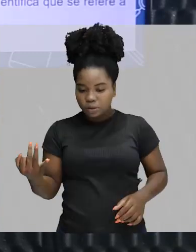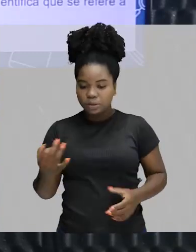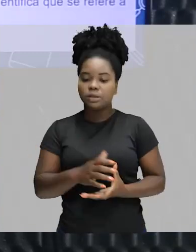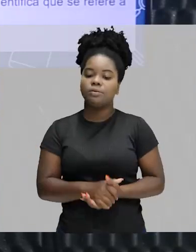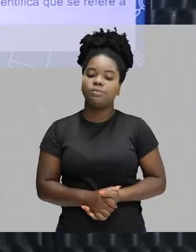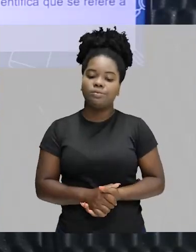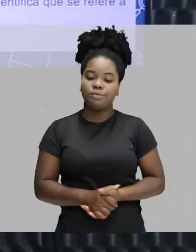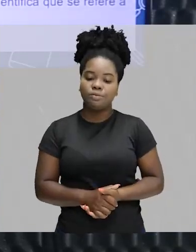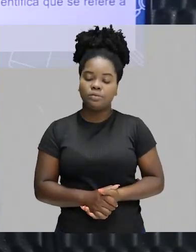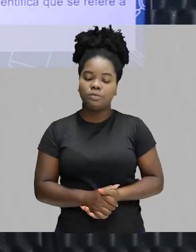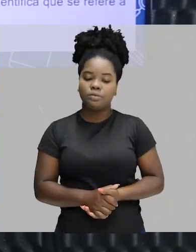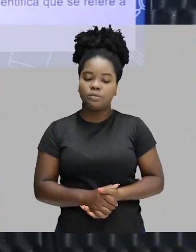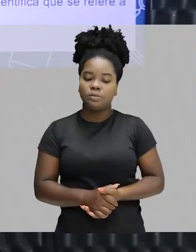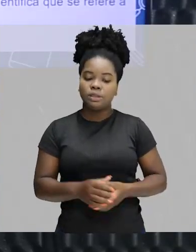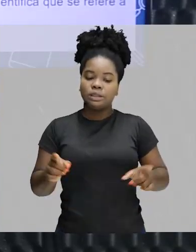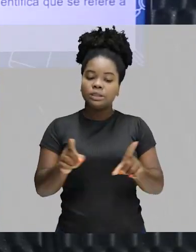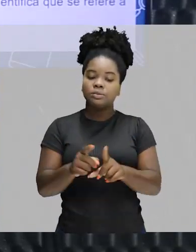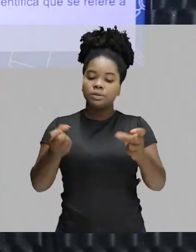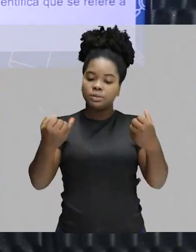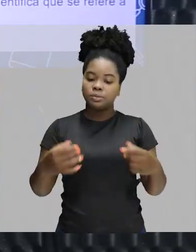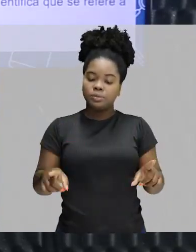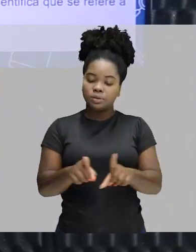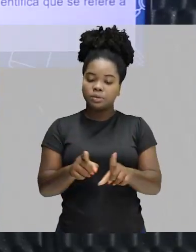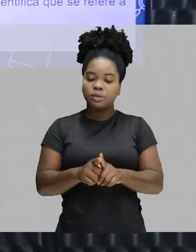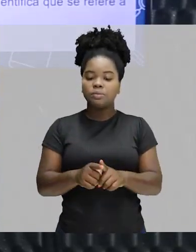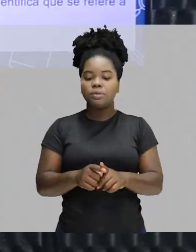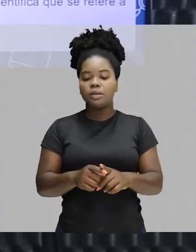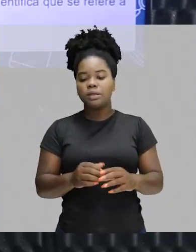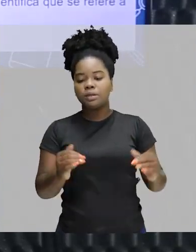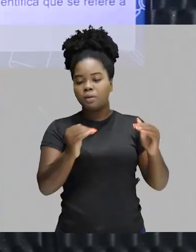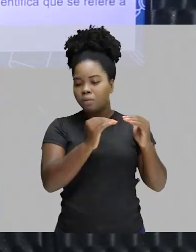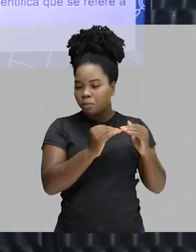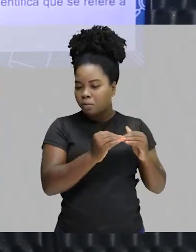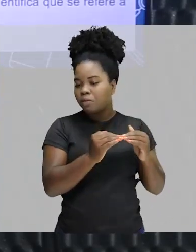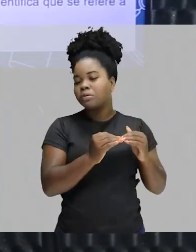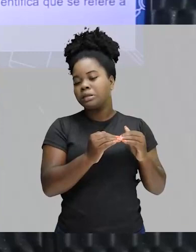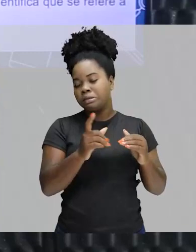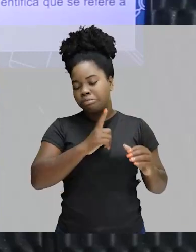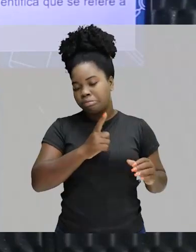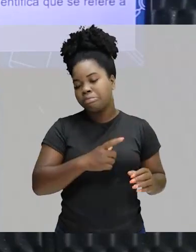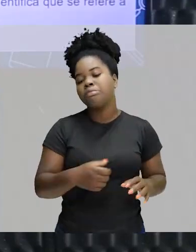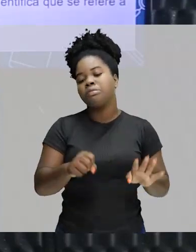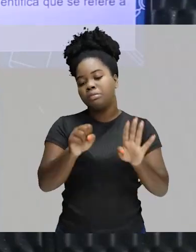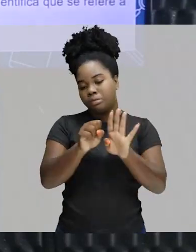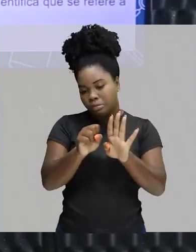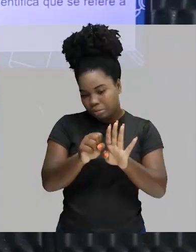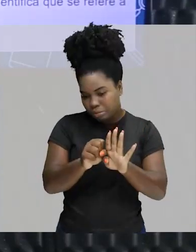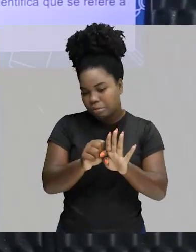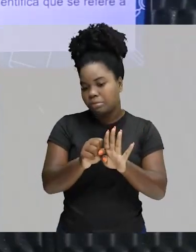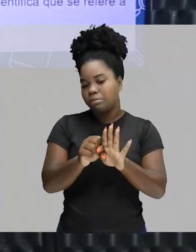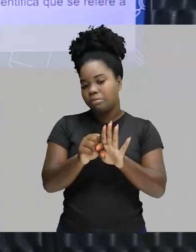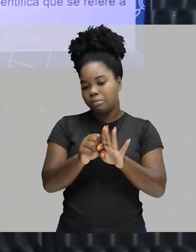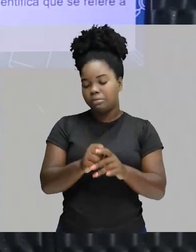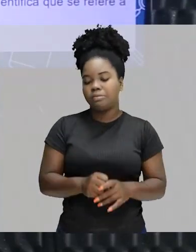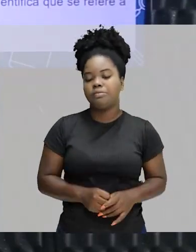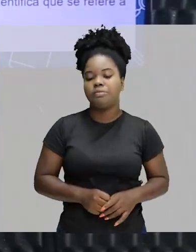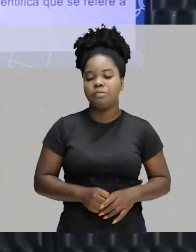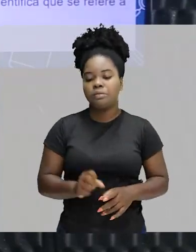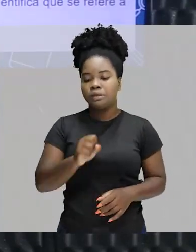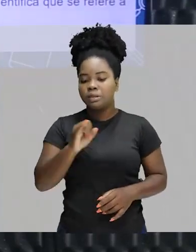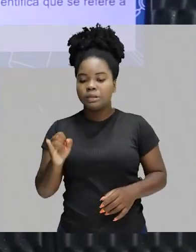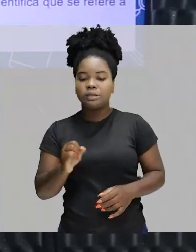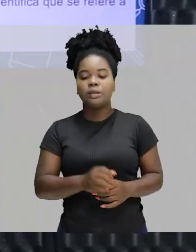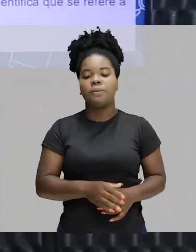questão importante é a gente falar sobre essa concordância que ele faz com o substantivo. Se o substantivo, ele está no